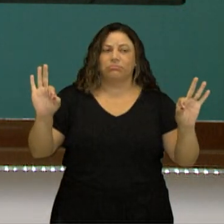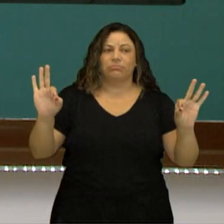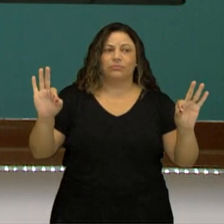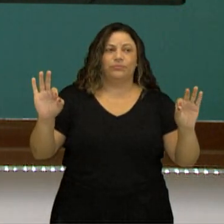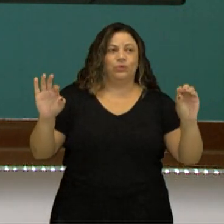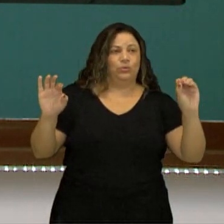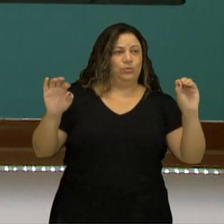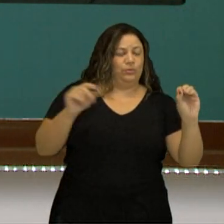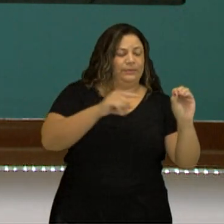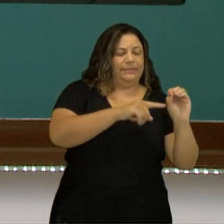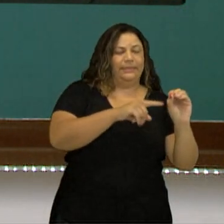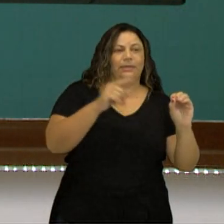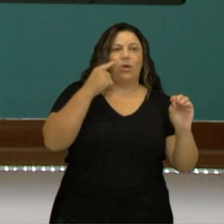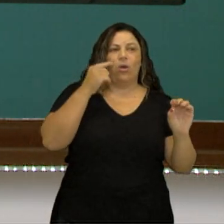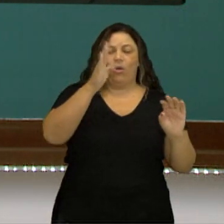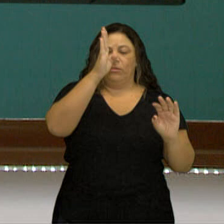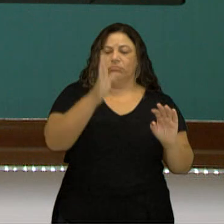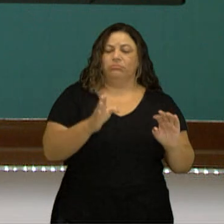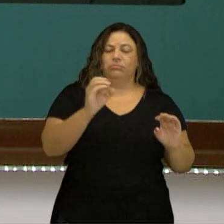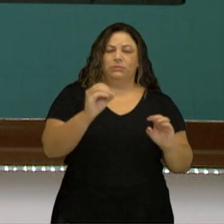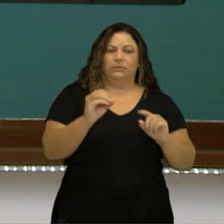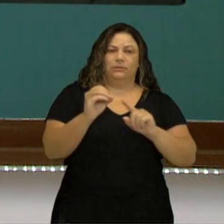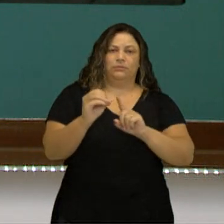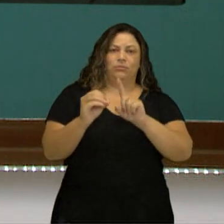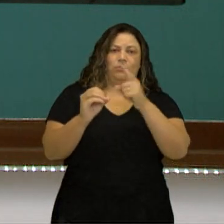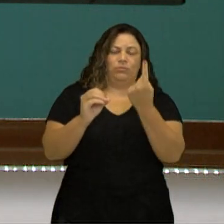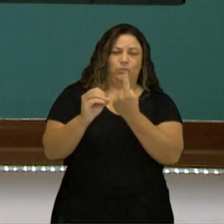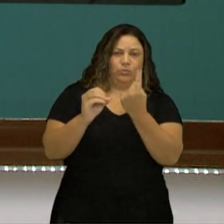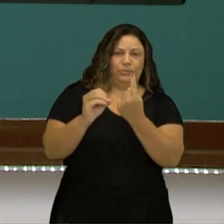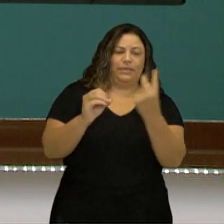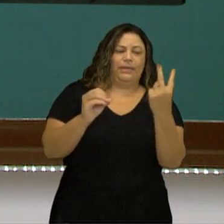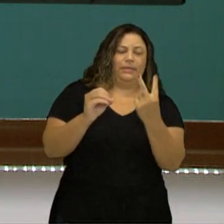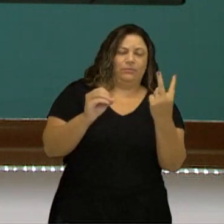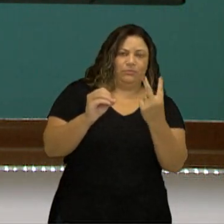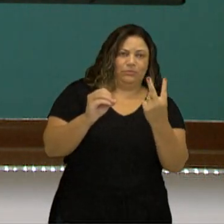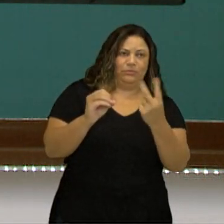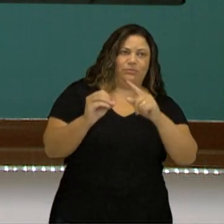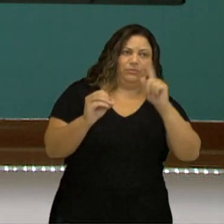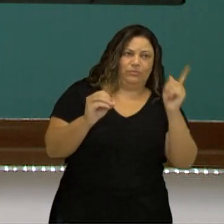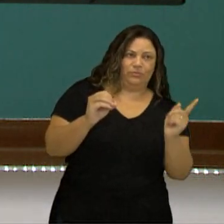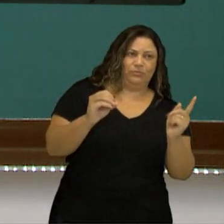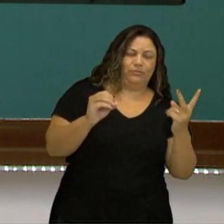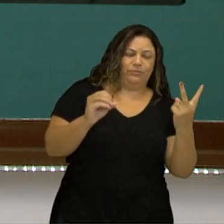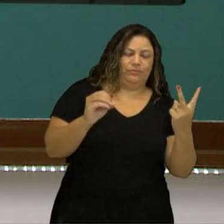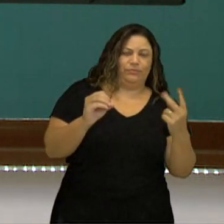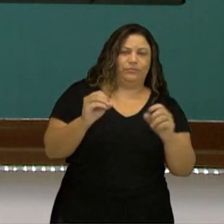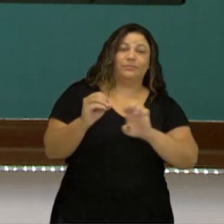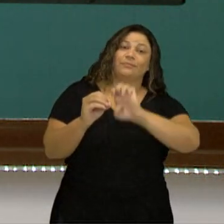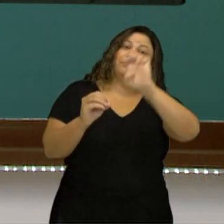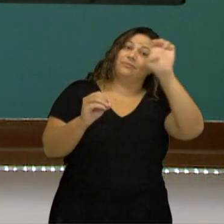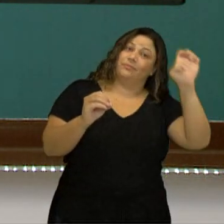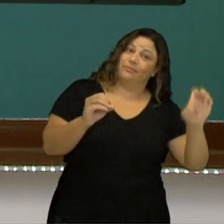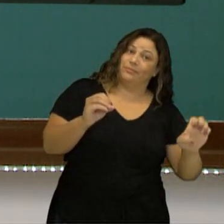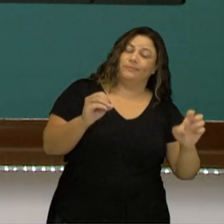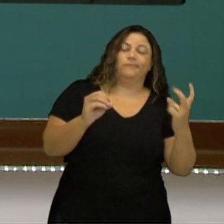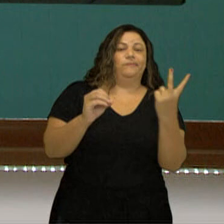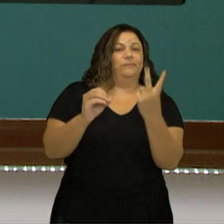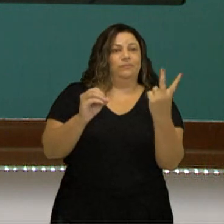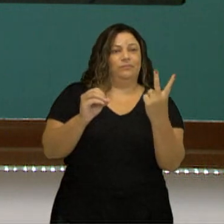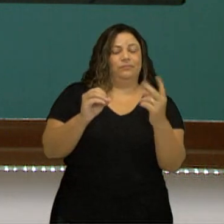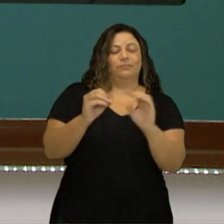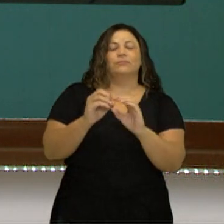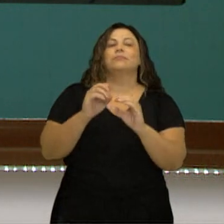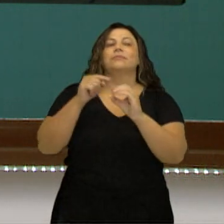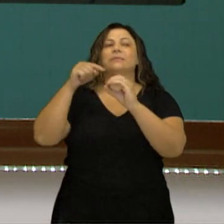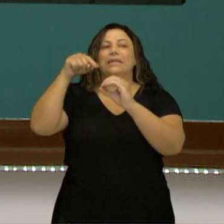espaços, né? Eu tenho duas unidades, não tenho? Então, à esquerda, duas unidades. E à